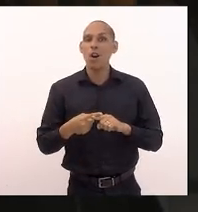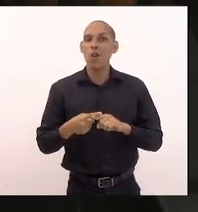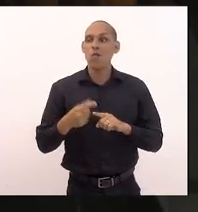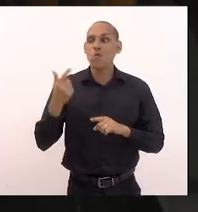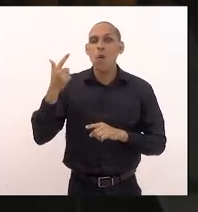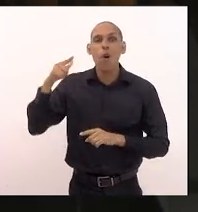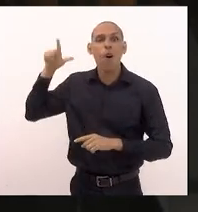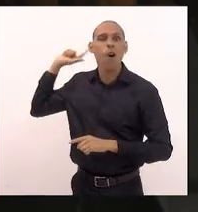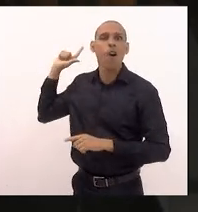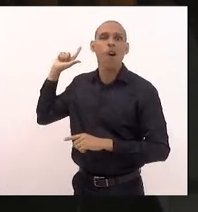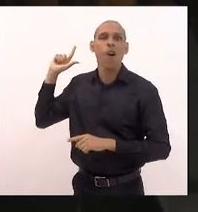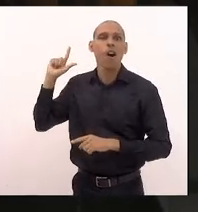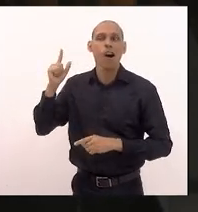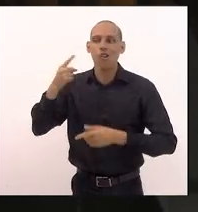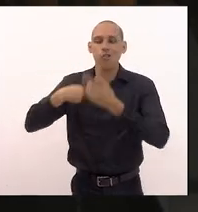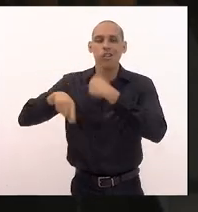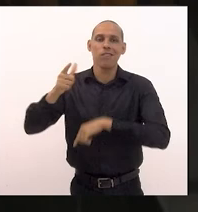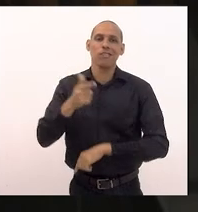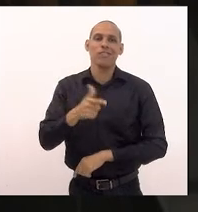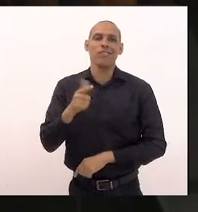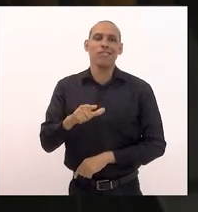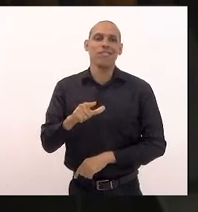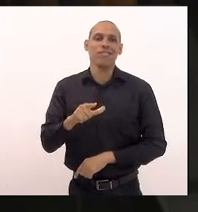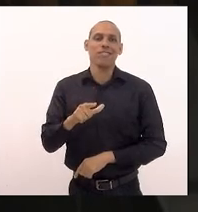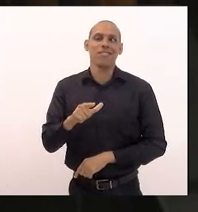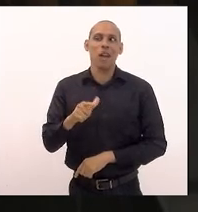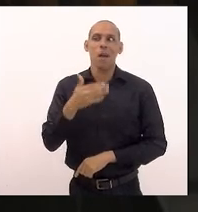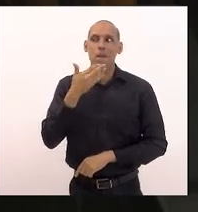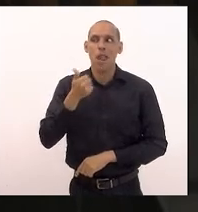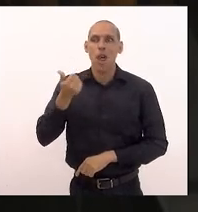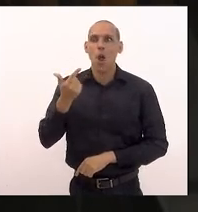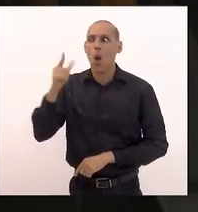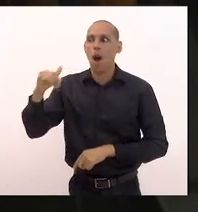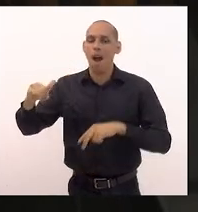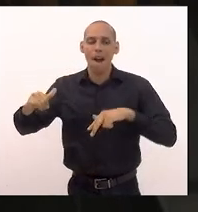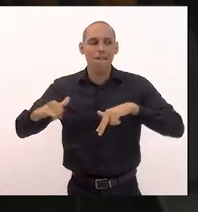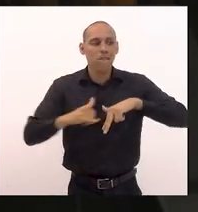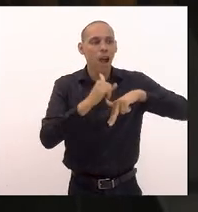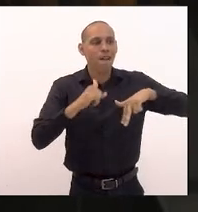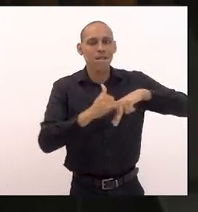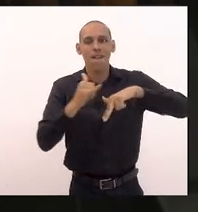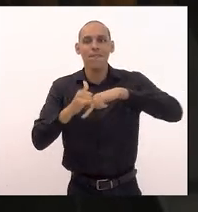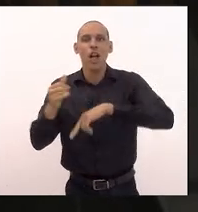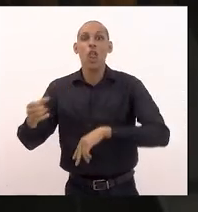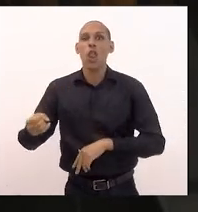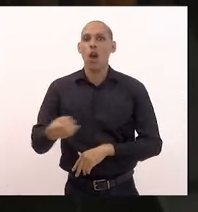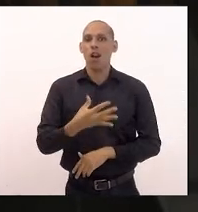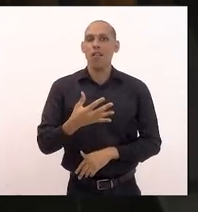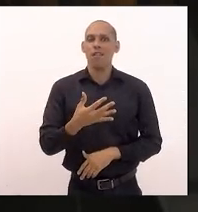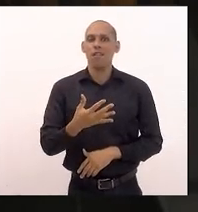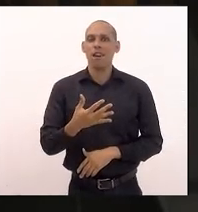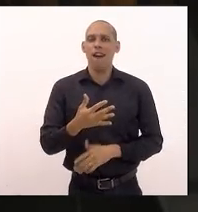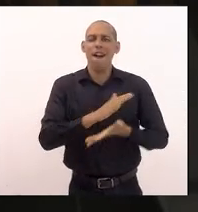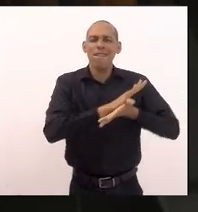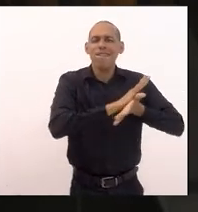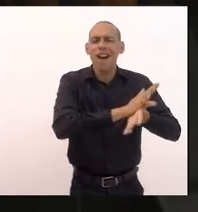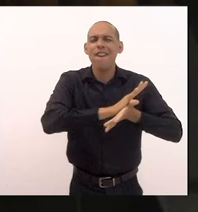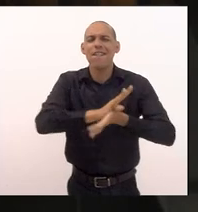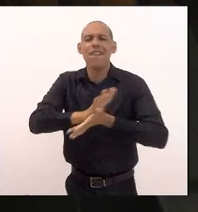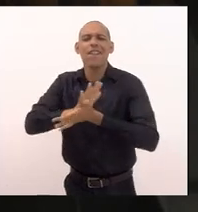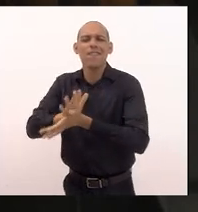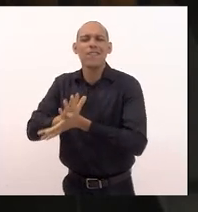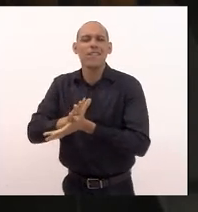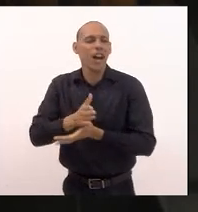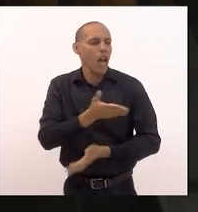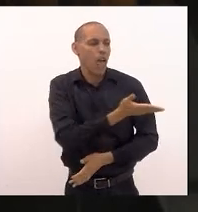mais tanto sucesso então é necessário eleger novas vítimas da sociedade sapatear em cima dos caixões